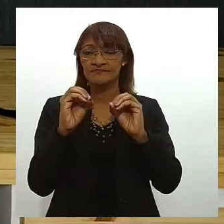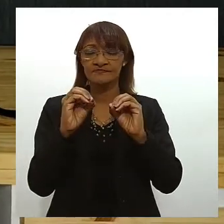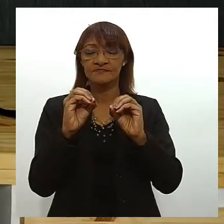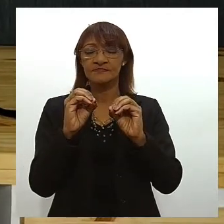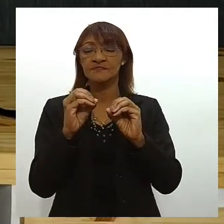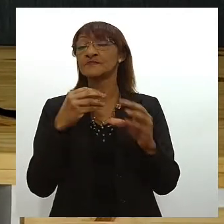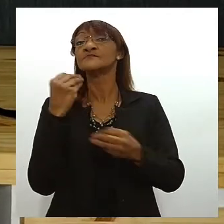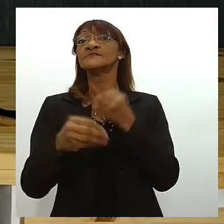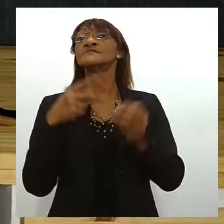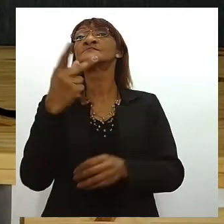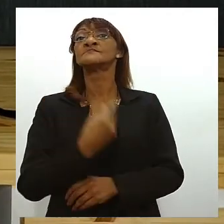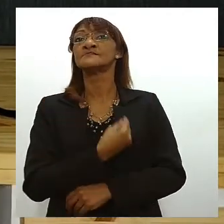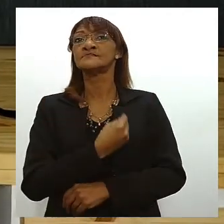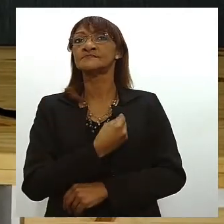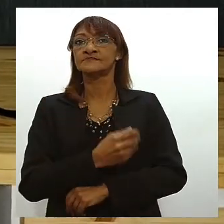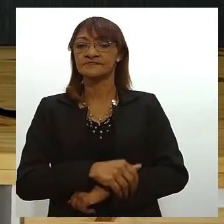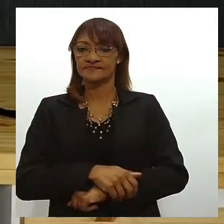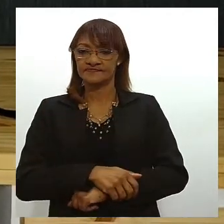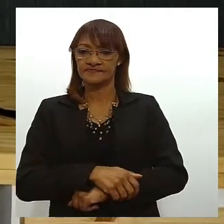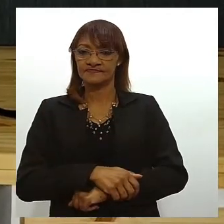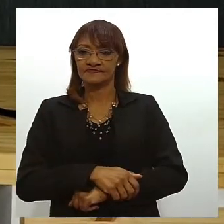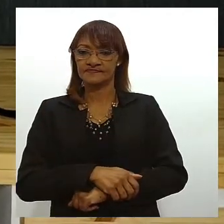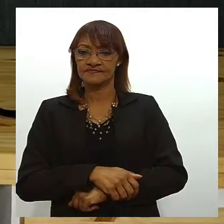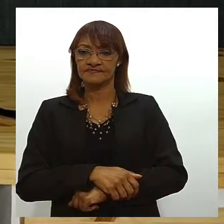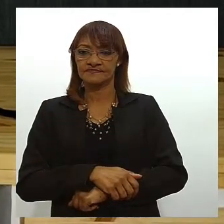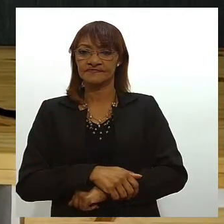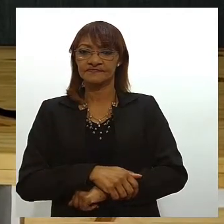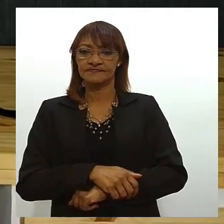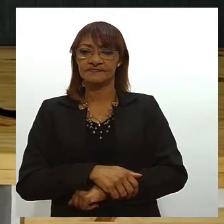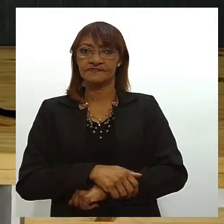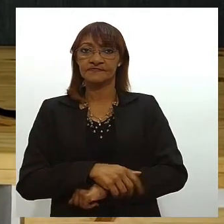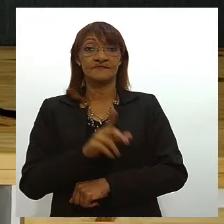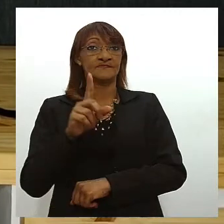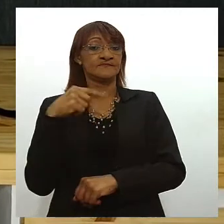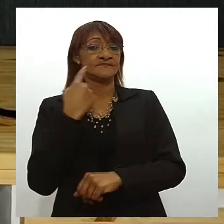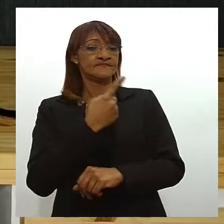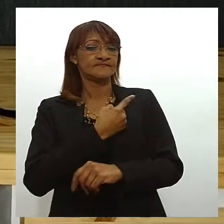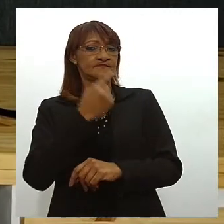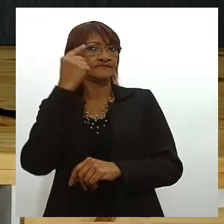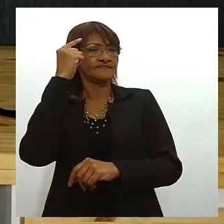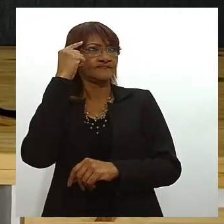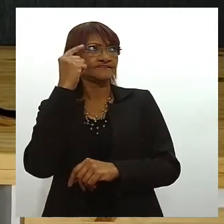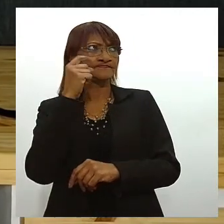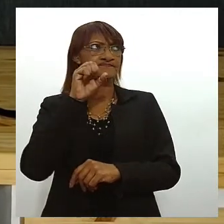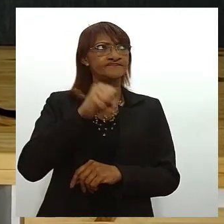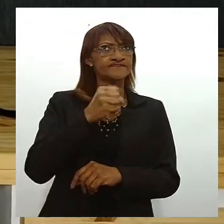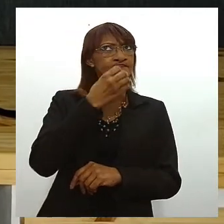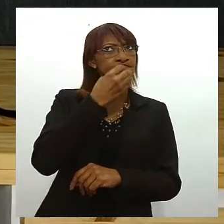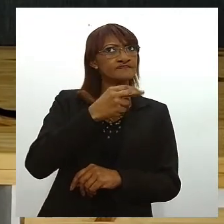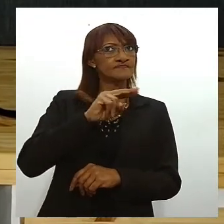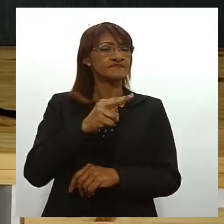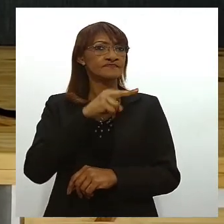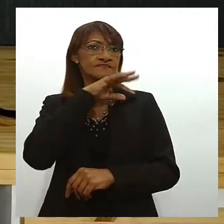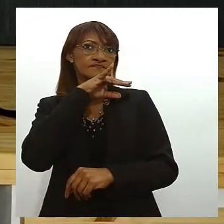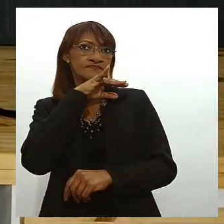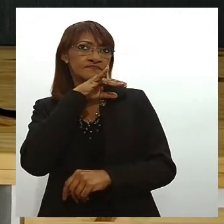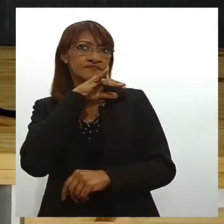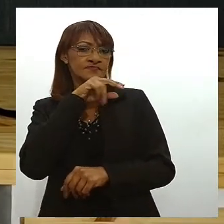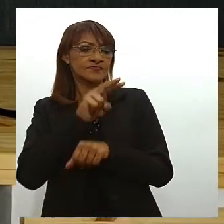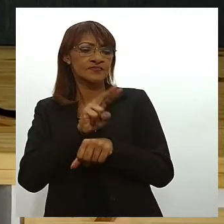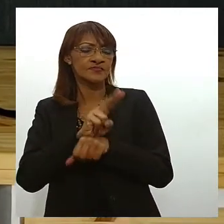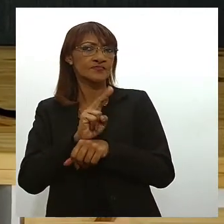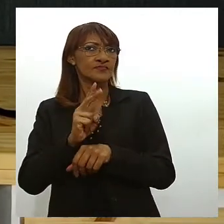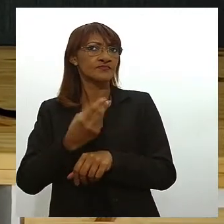ficaria a sua vida? esta é uma reflexão que nos faz perceber se estamos cuidando bem ou mal do nosso dinheiro e do nosso futuro